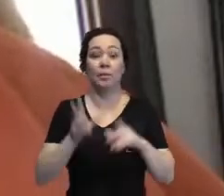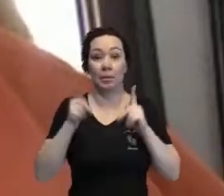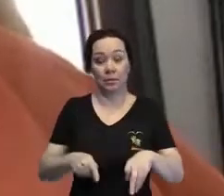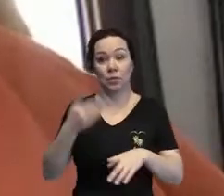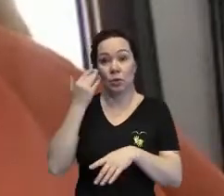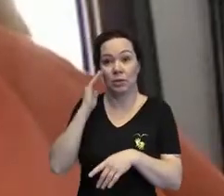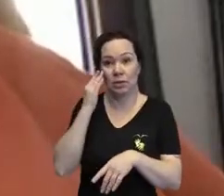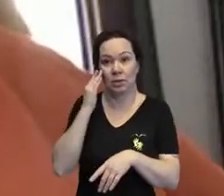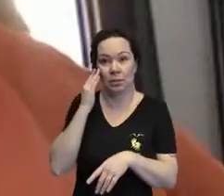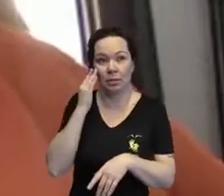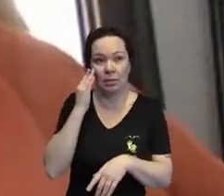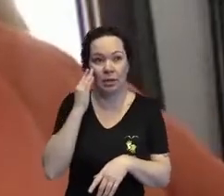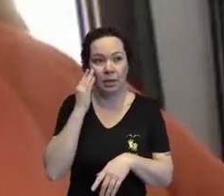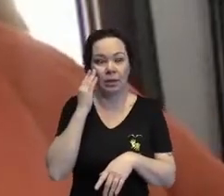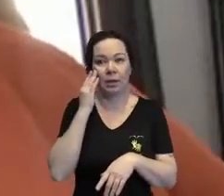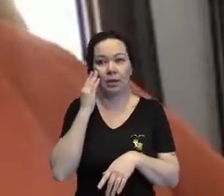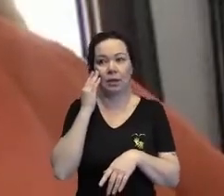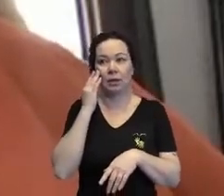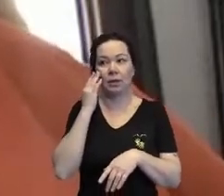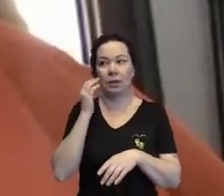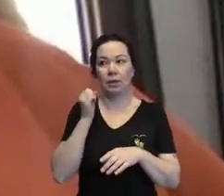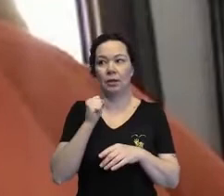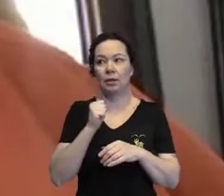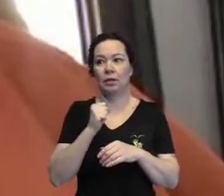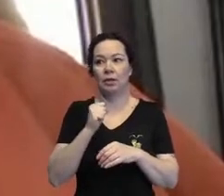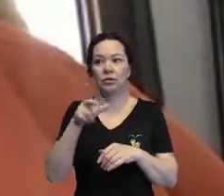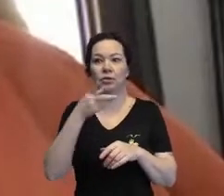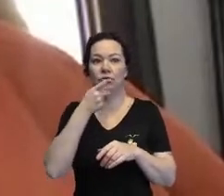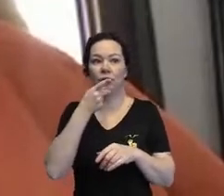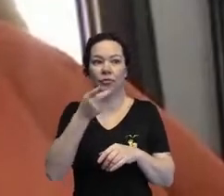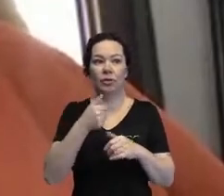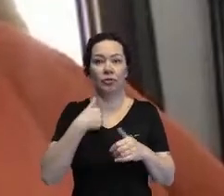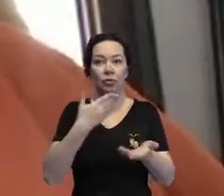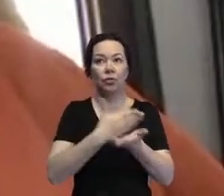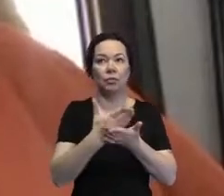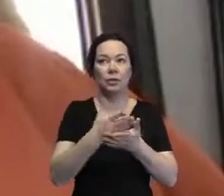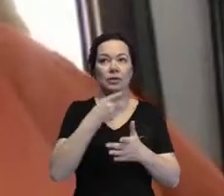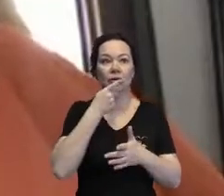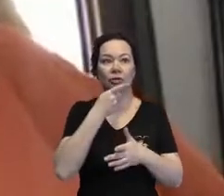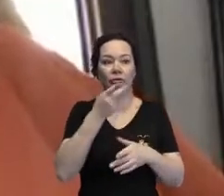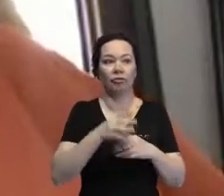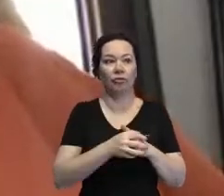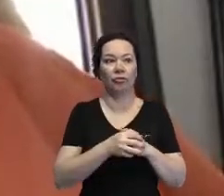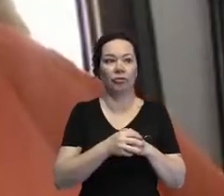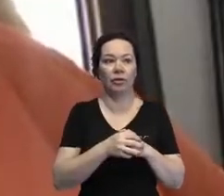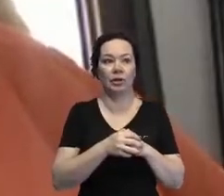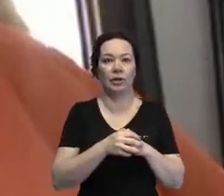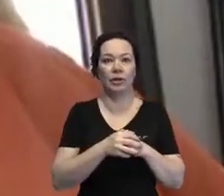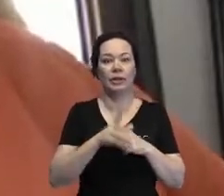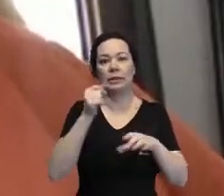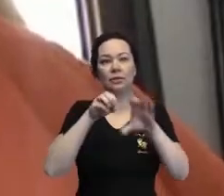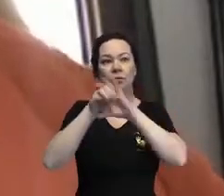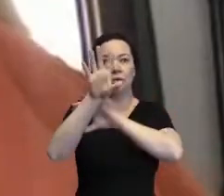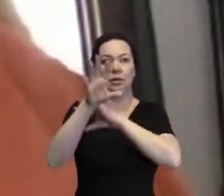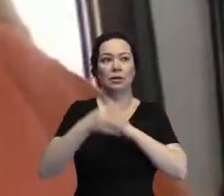saberem, já foi anunciado, mas a gente vai falar, eu vou começando a falar, independente do slide,